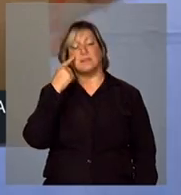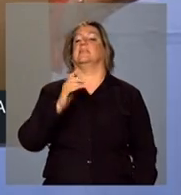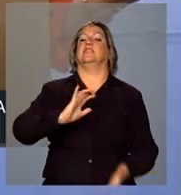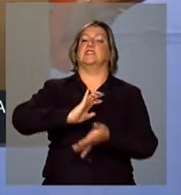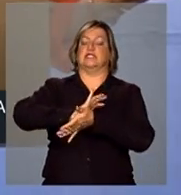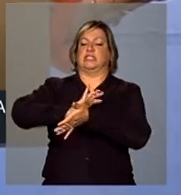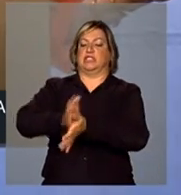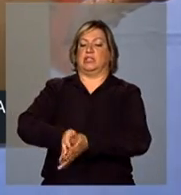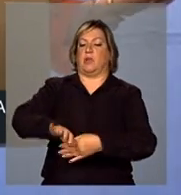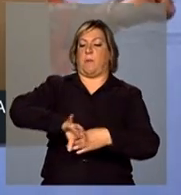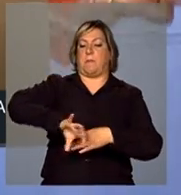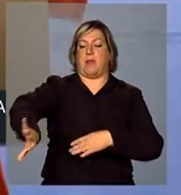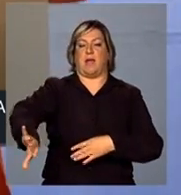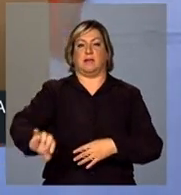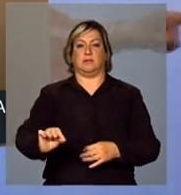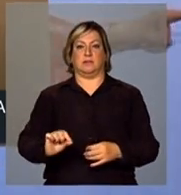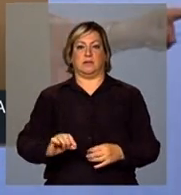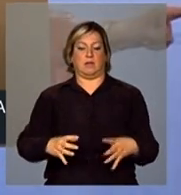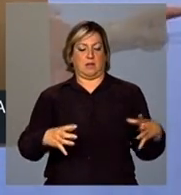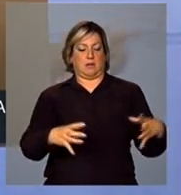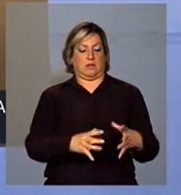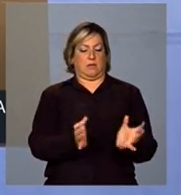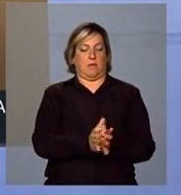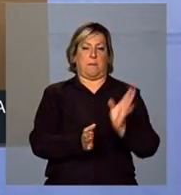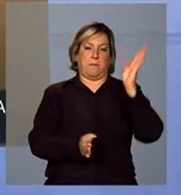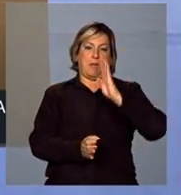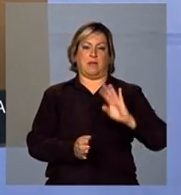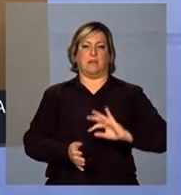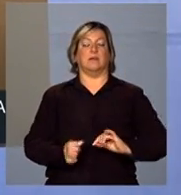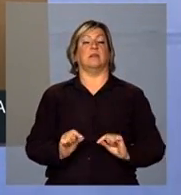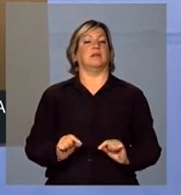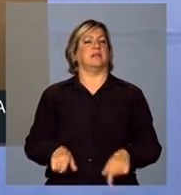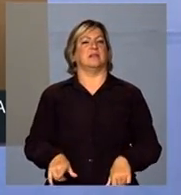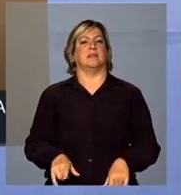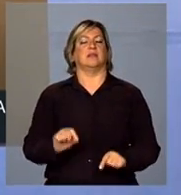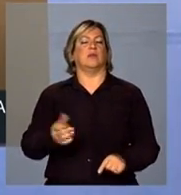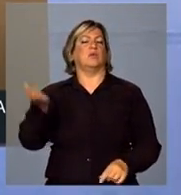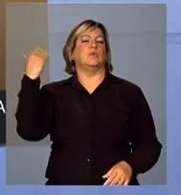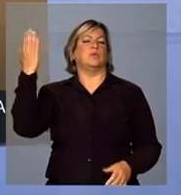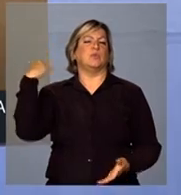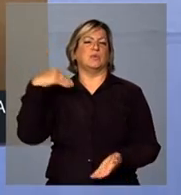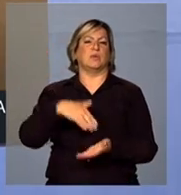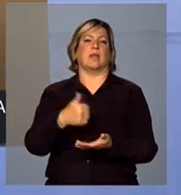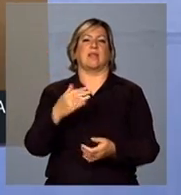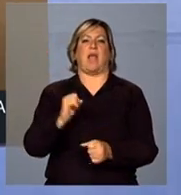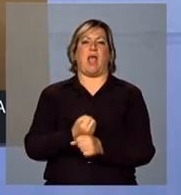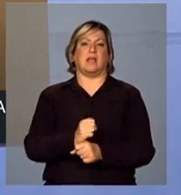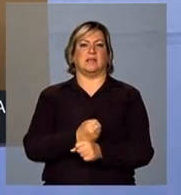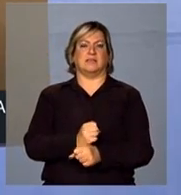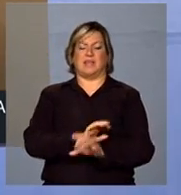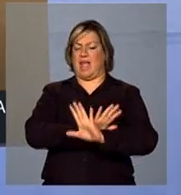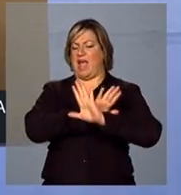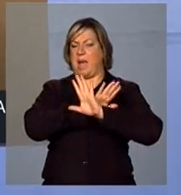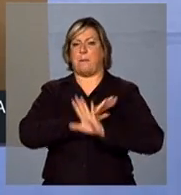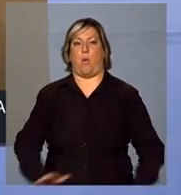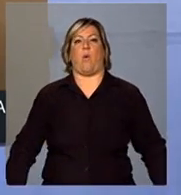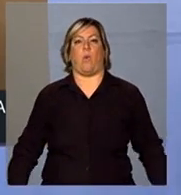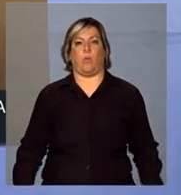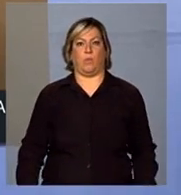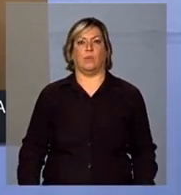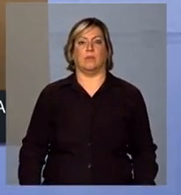uma parte da população e uma parte do Brasil foi, nos últimos 10 anos, enterrada.